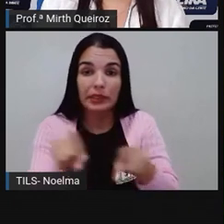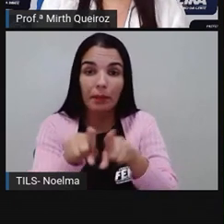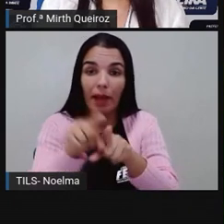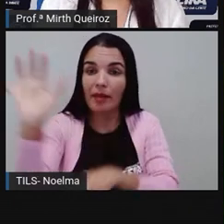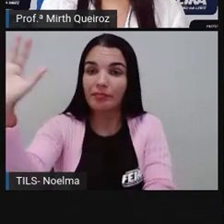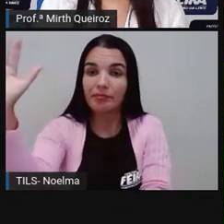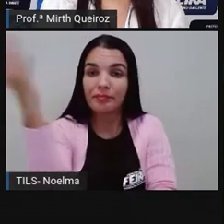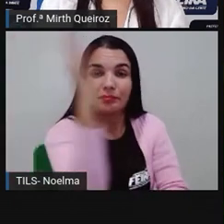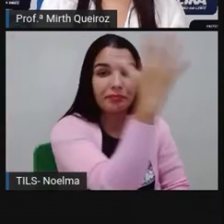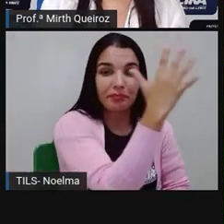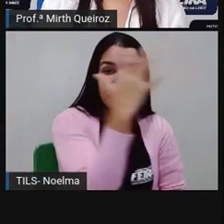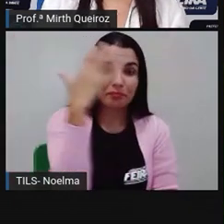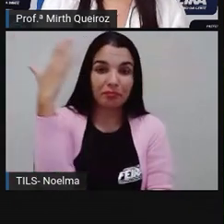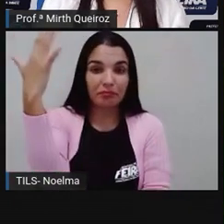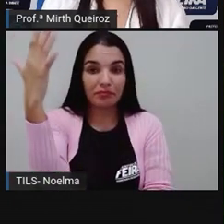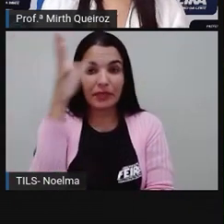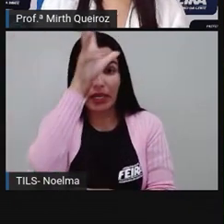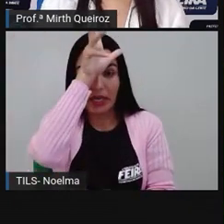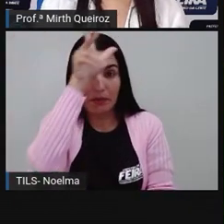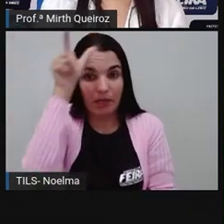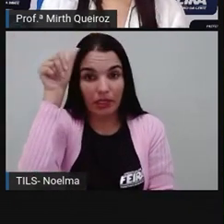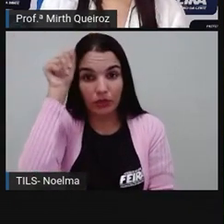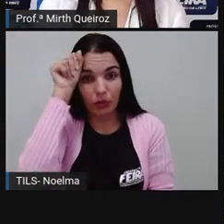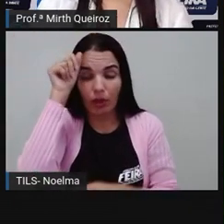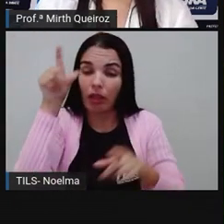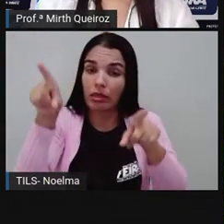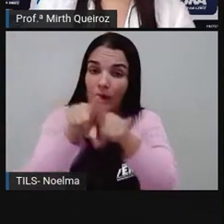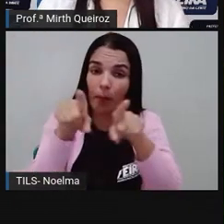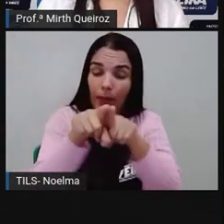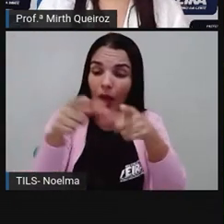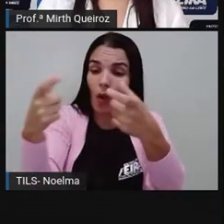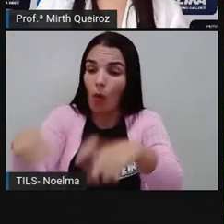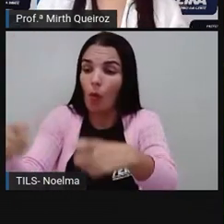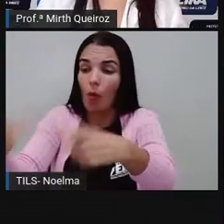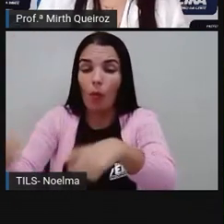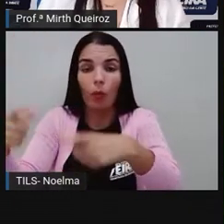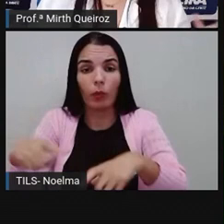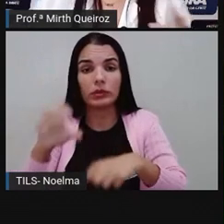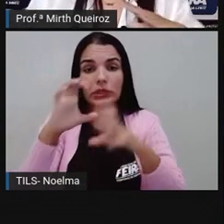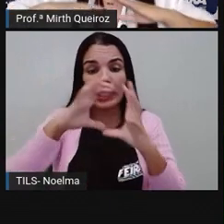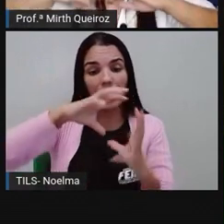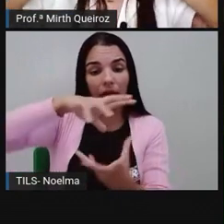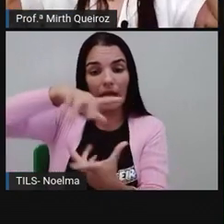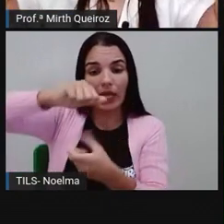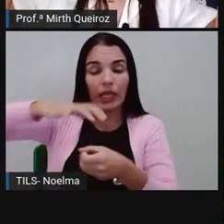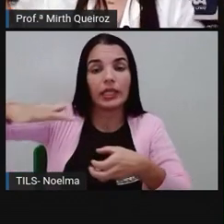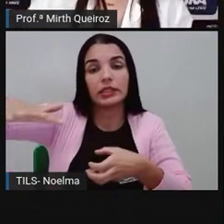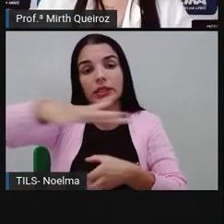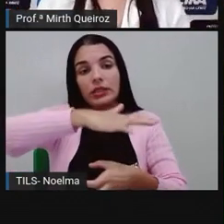floresta amazônica, e ali é um outro ecossistema, que já é um ecossistema já gigante, né?